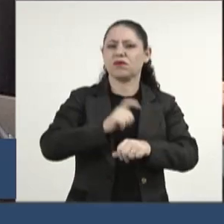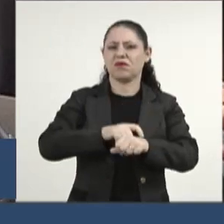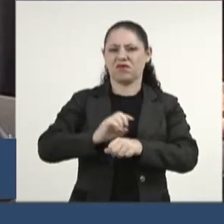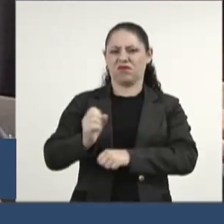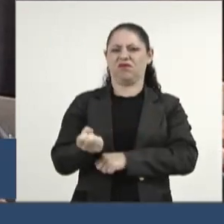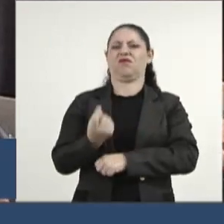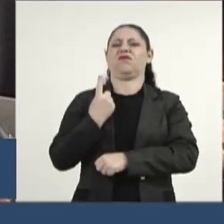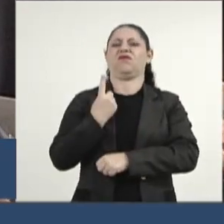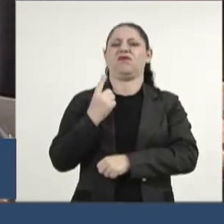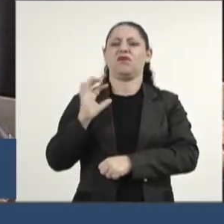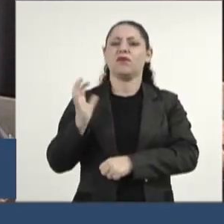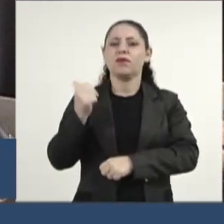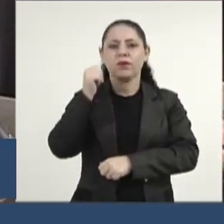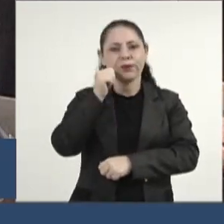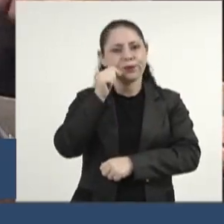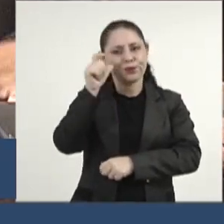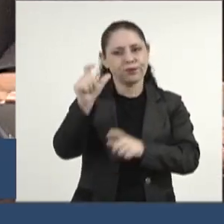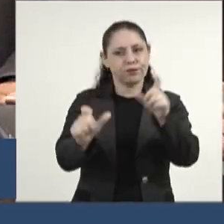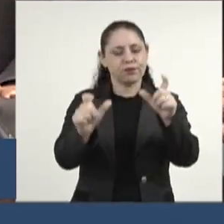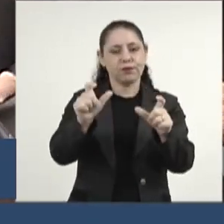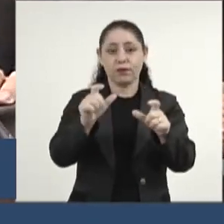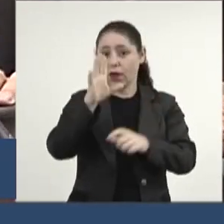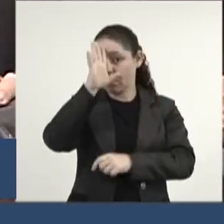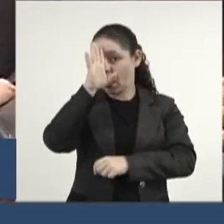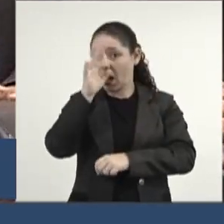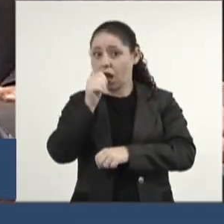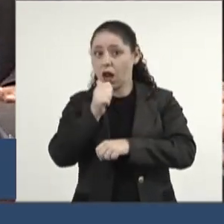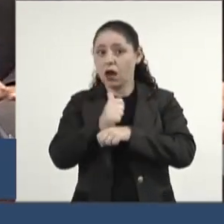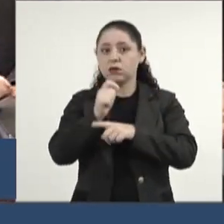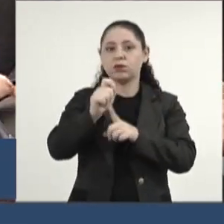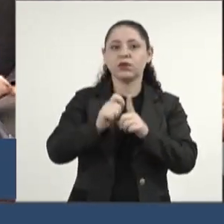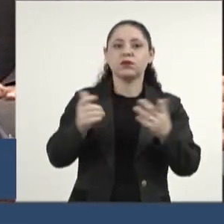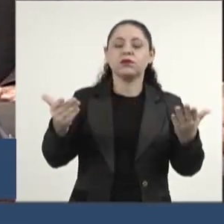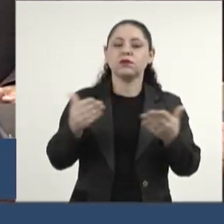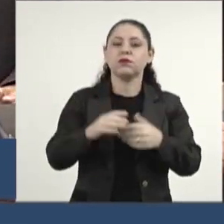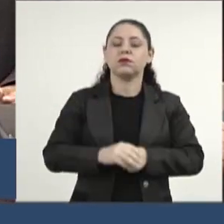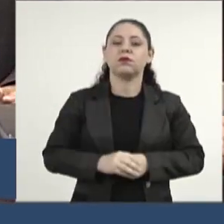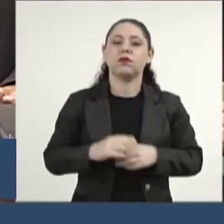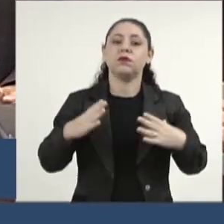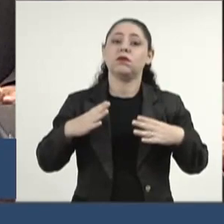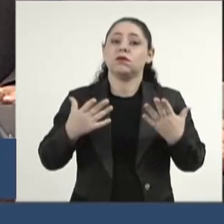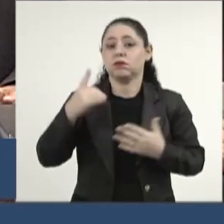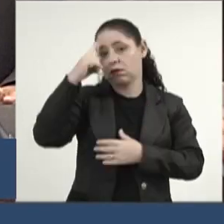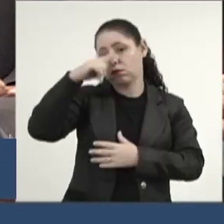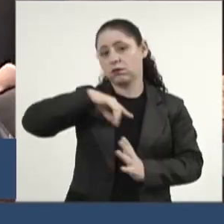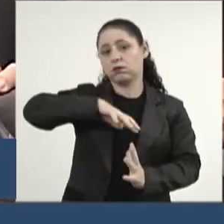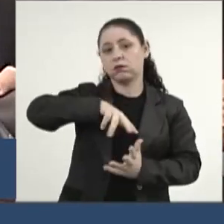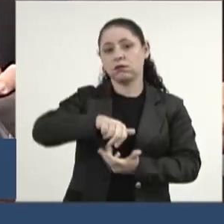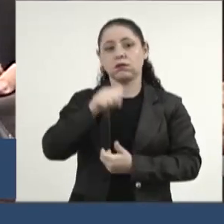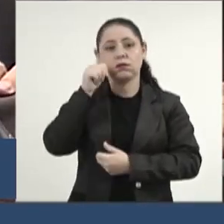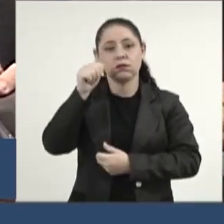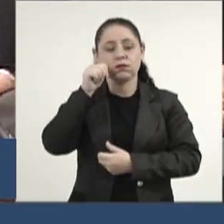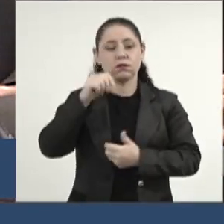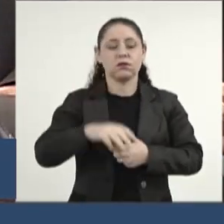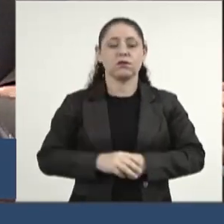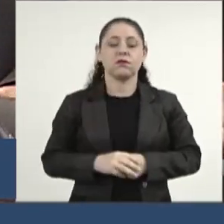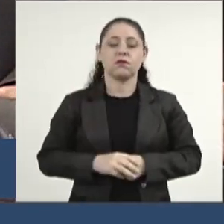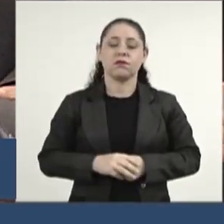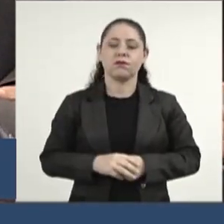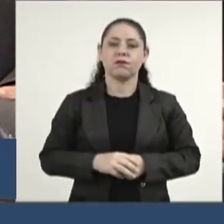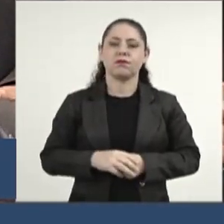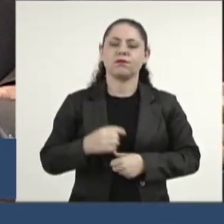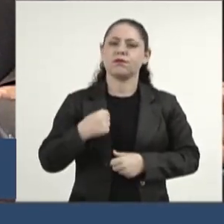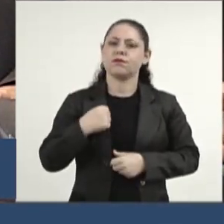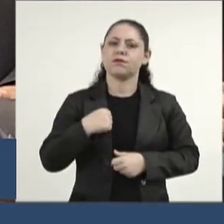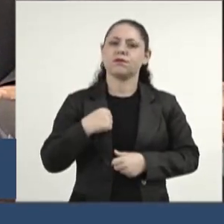acontecido no estado com as mulheres. E principalmente nesse mês, né, que nós comemoramos o Dia Internacional das Mulheres. E